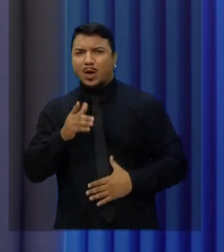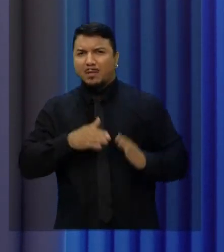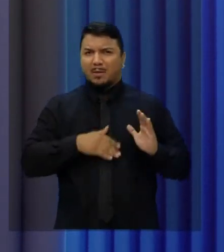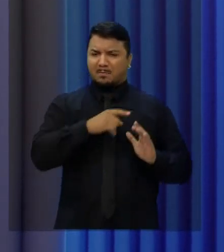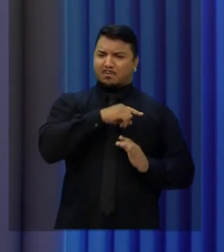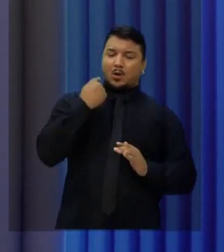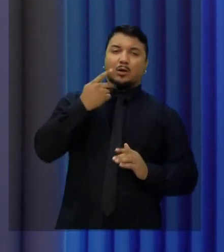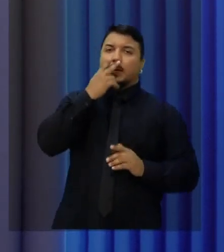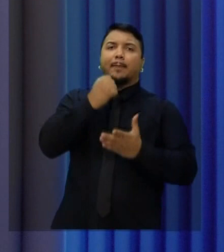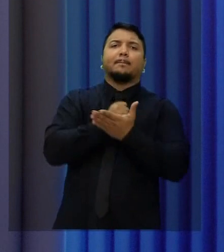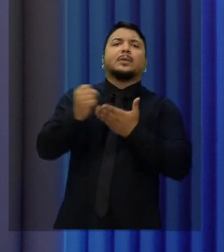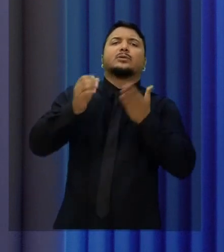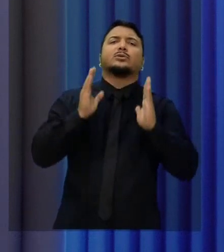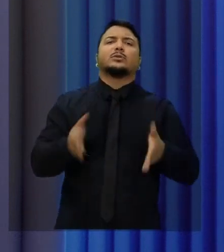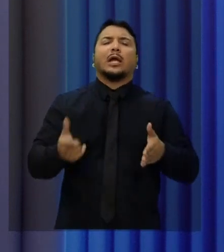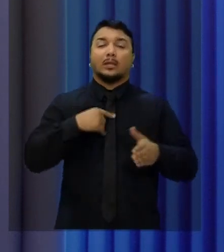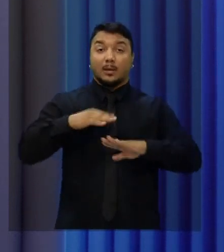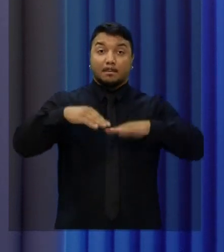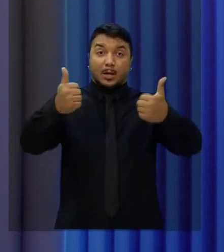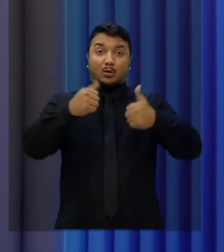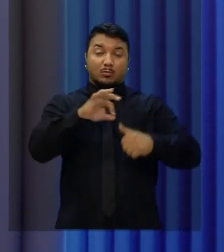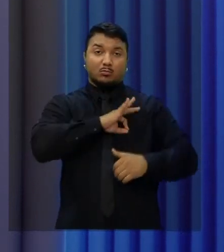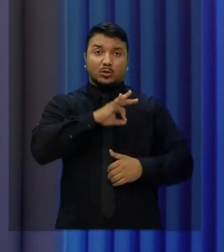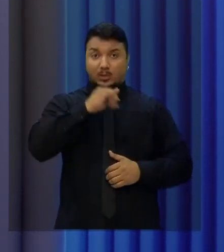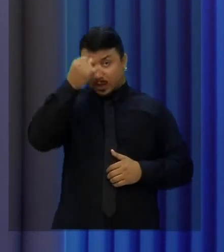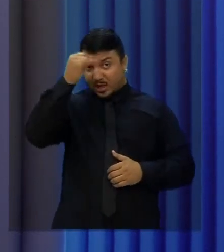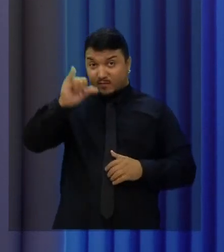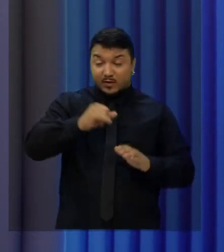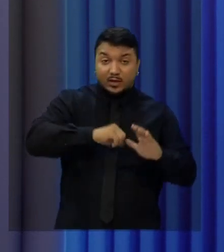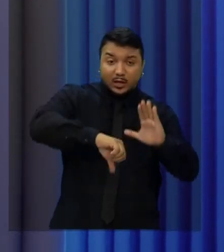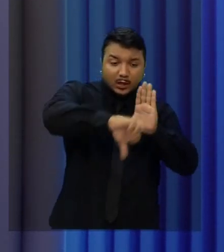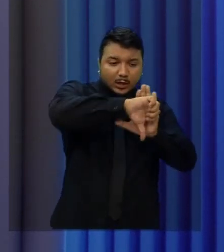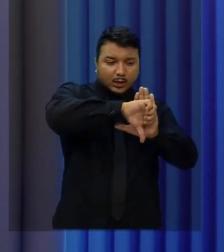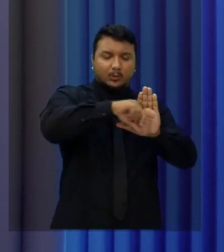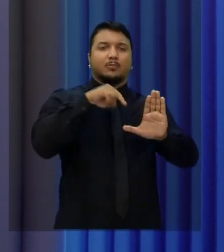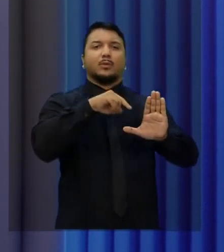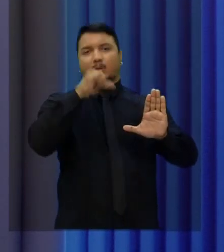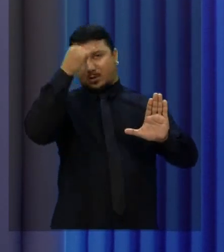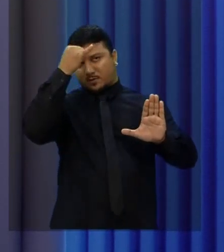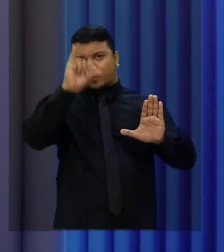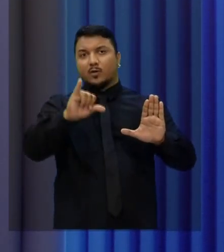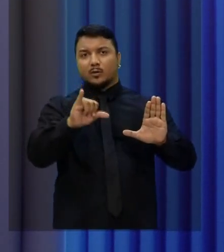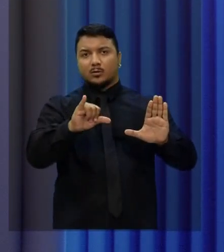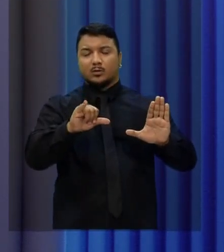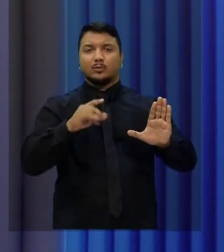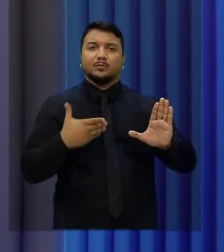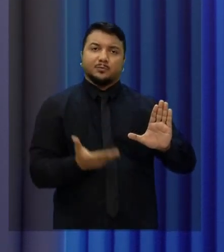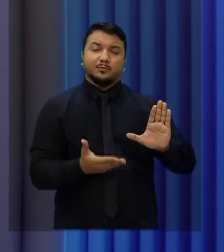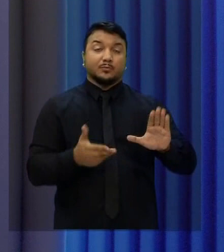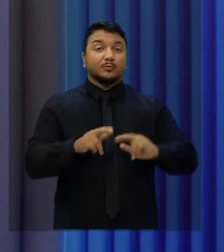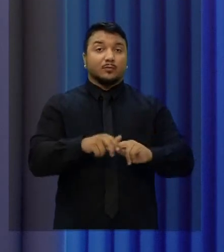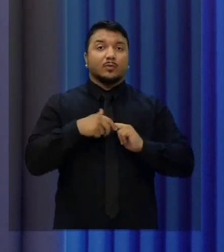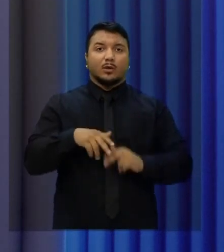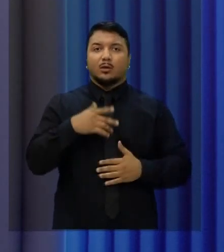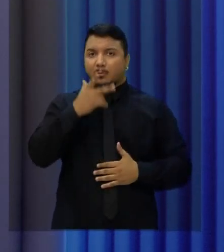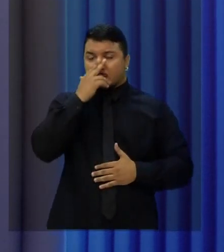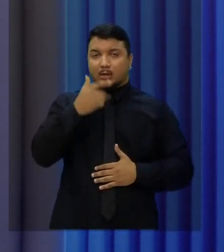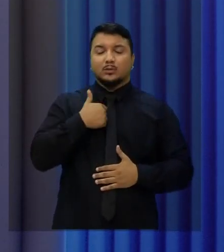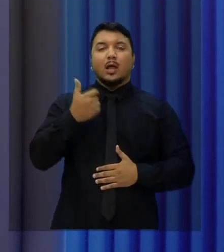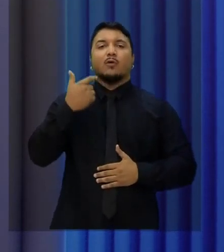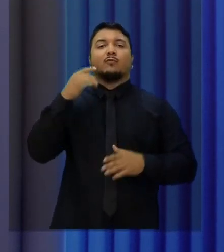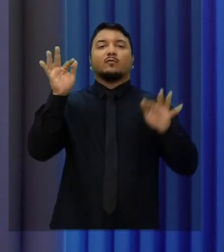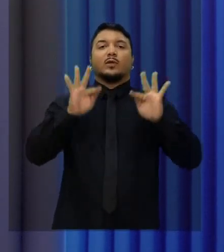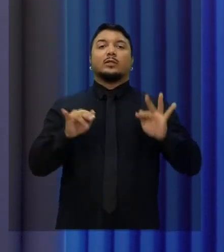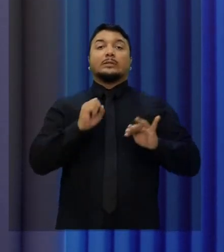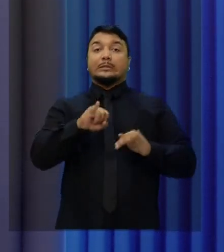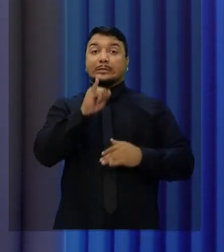ultrapassado. A melhor polícia é aquela que se antecipa a ação do criminoso e evita o acontecimento do crime. O pai vai ficar muito mais feliz